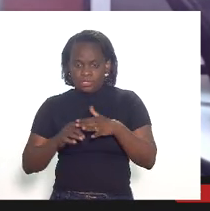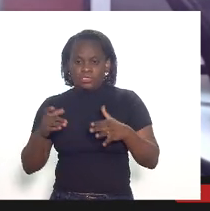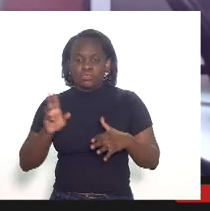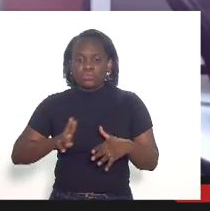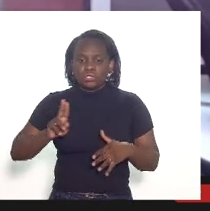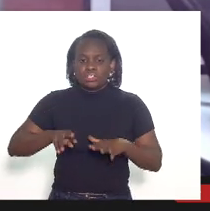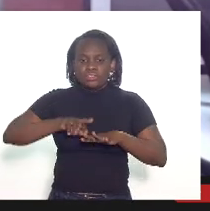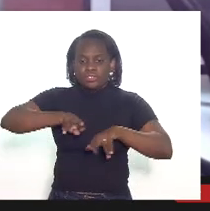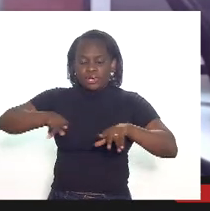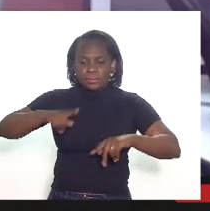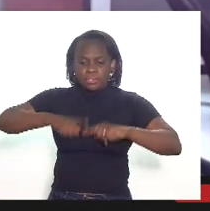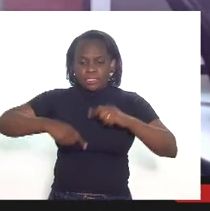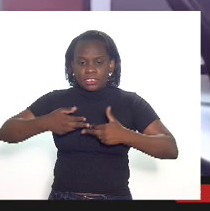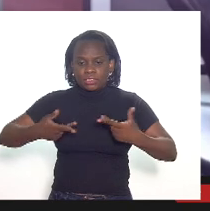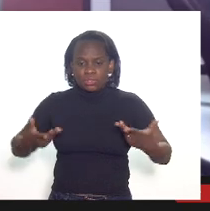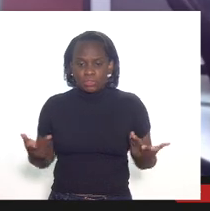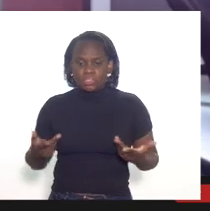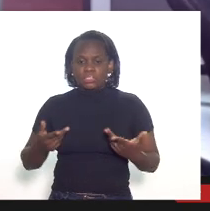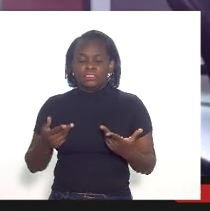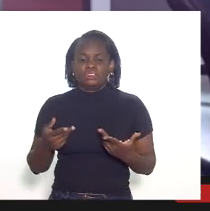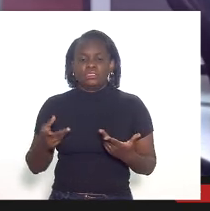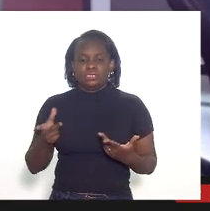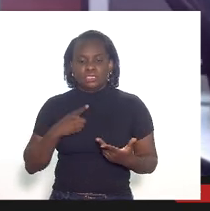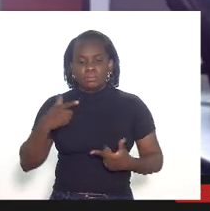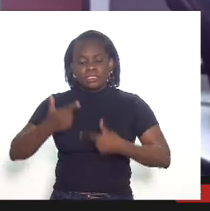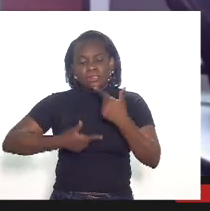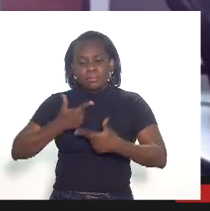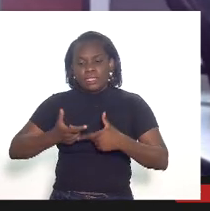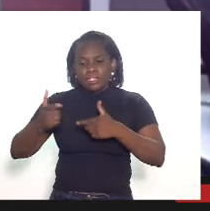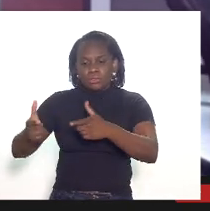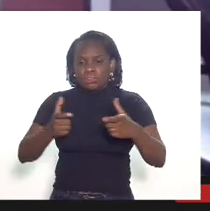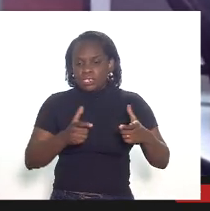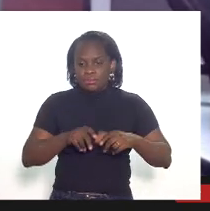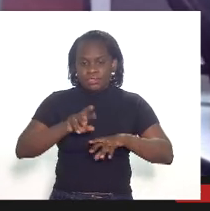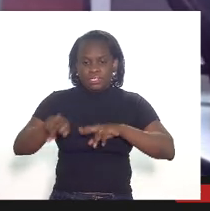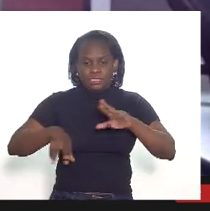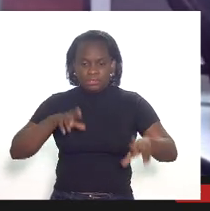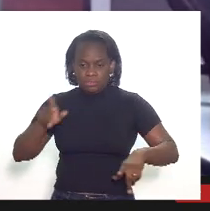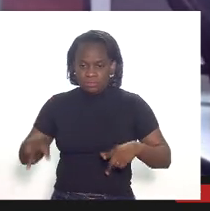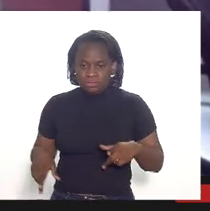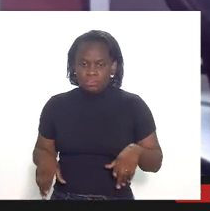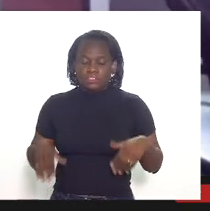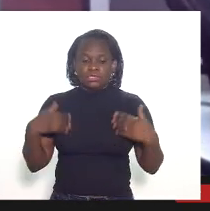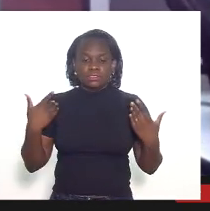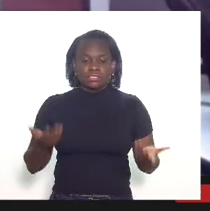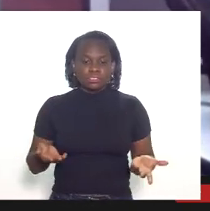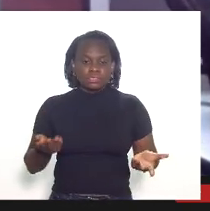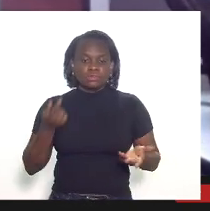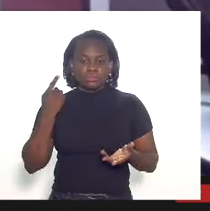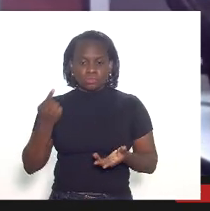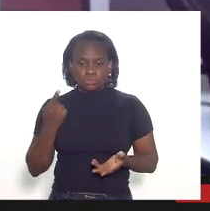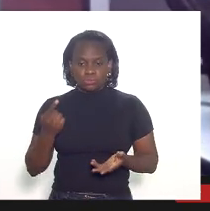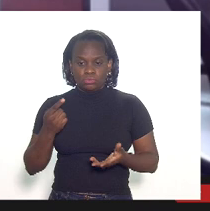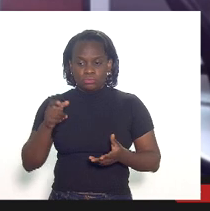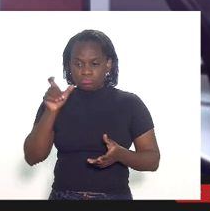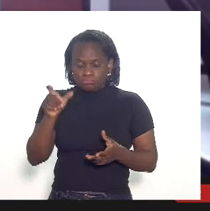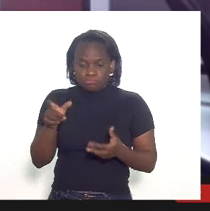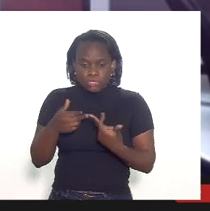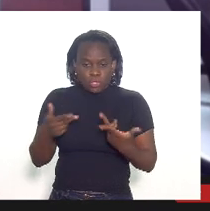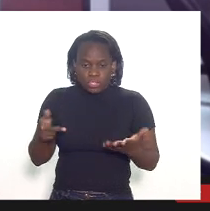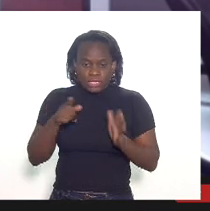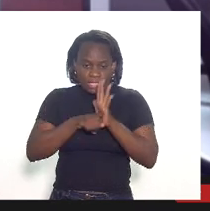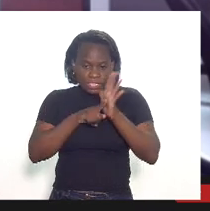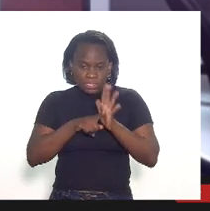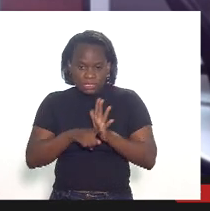utiliza diversos equipamentos e bens para operar em diversos campos então um determinado bem que a gente estava